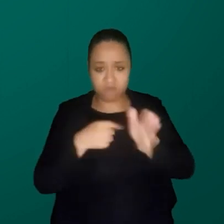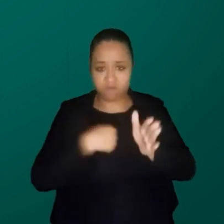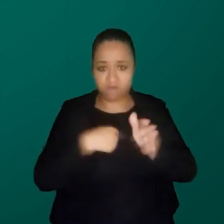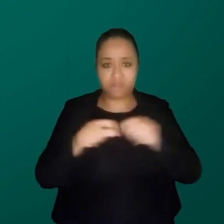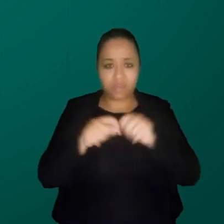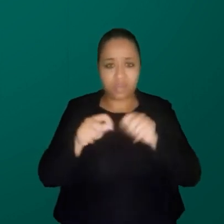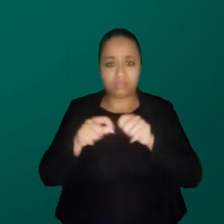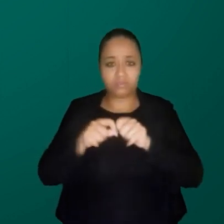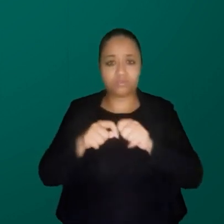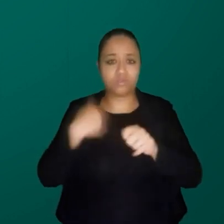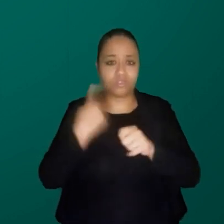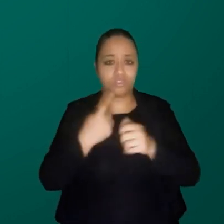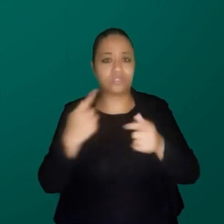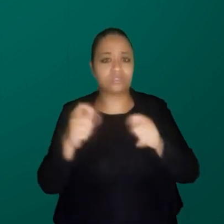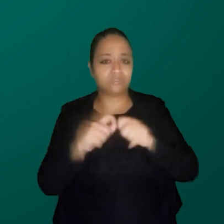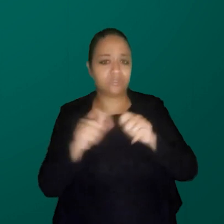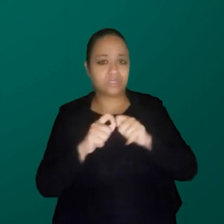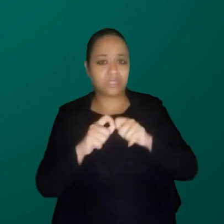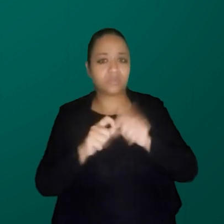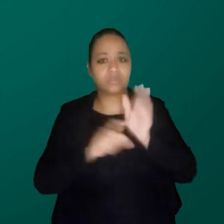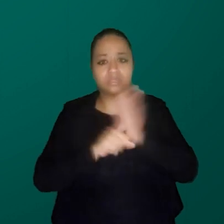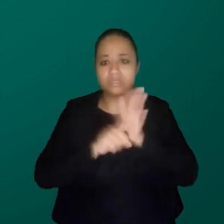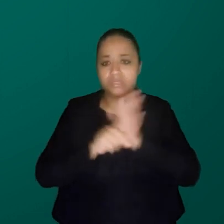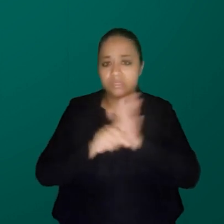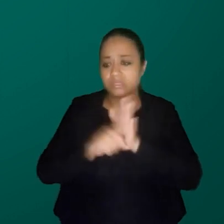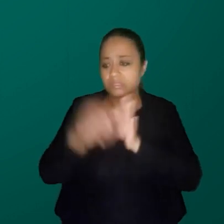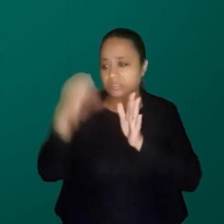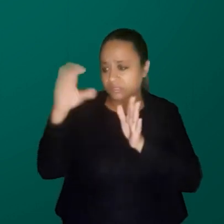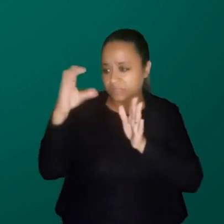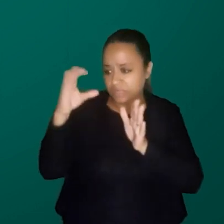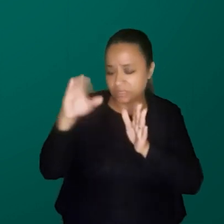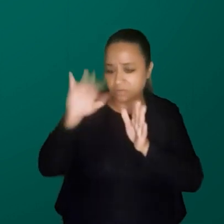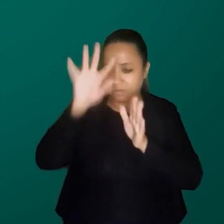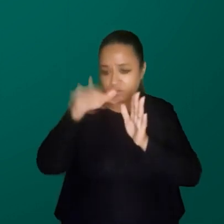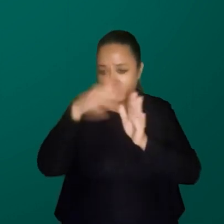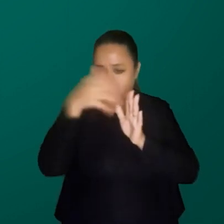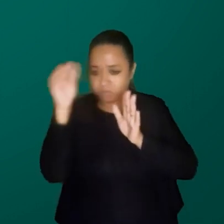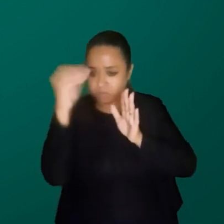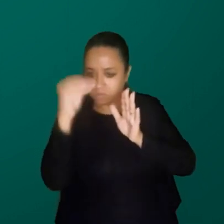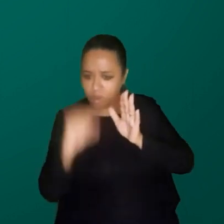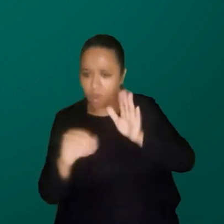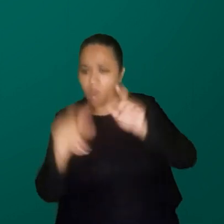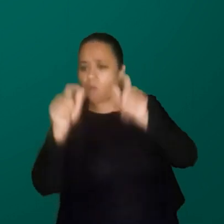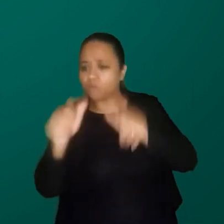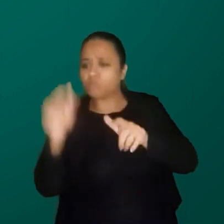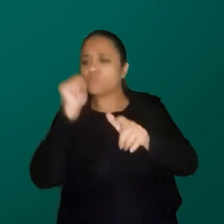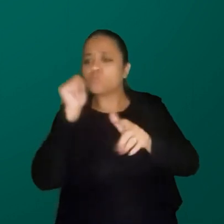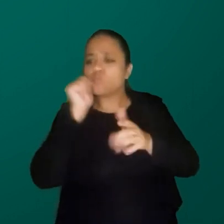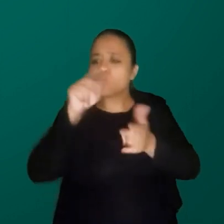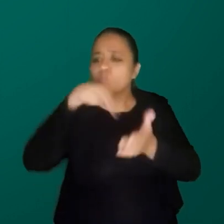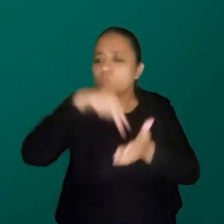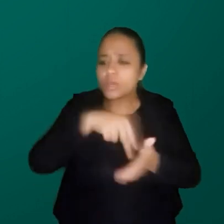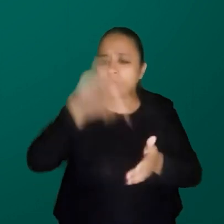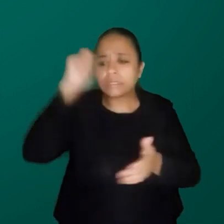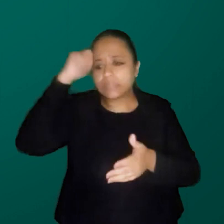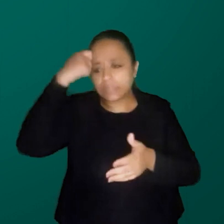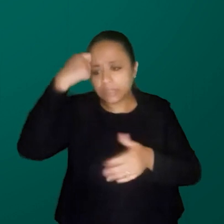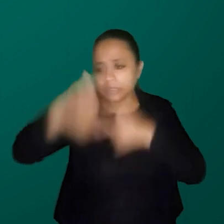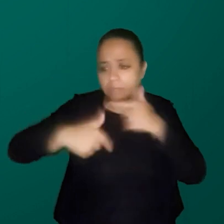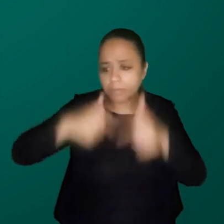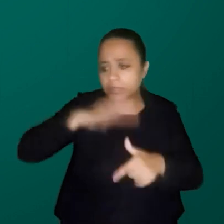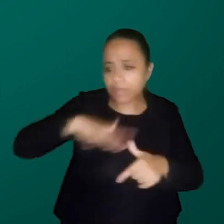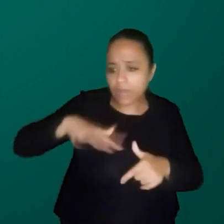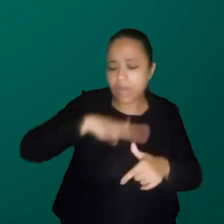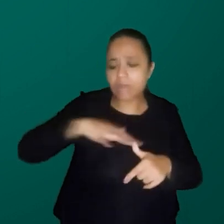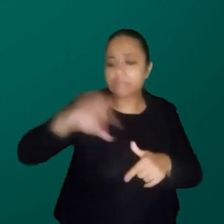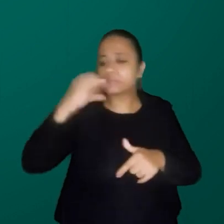um... Estamos fazendo um grande mapeamento de onde estão as mulheres negras que atuam na área científica no estado do